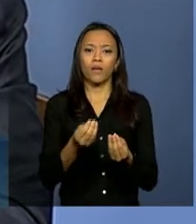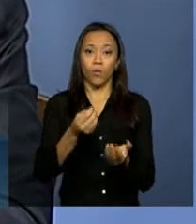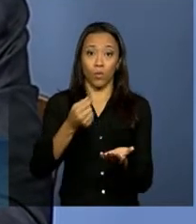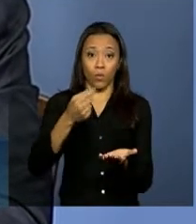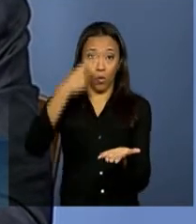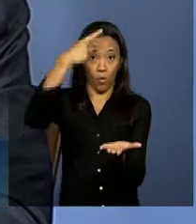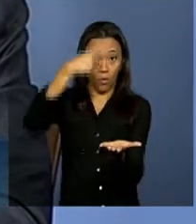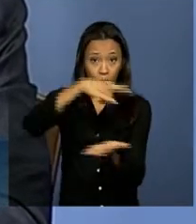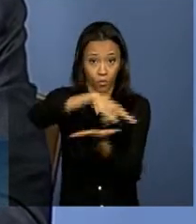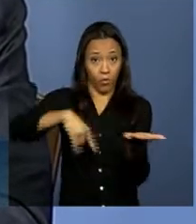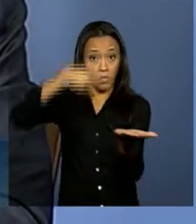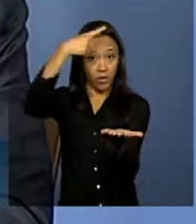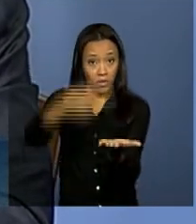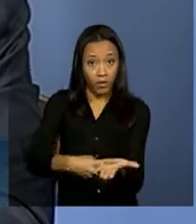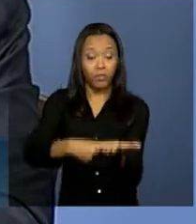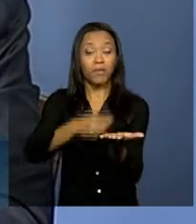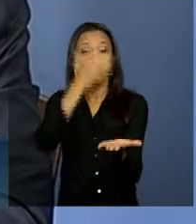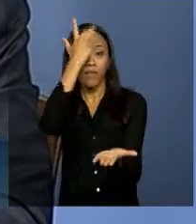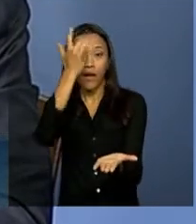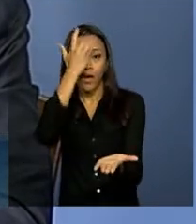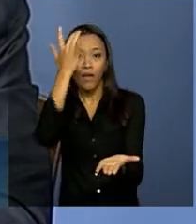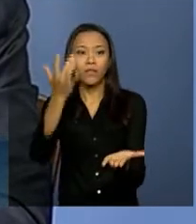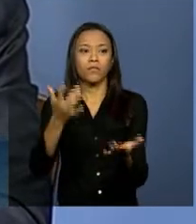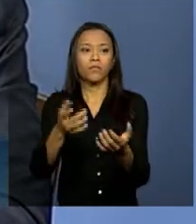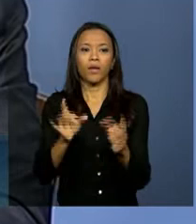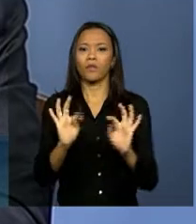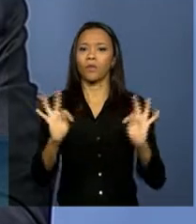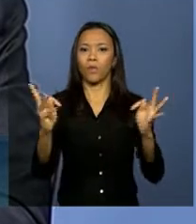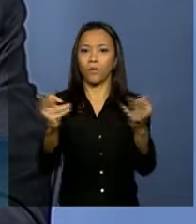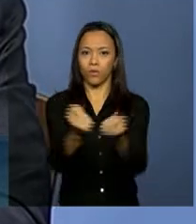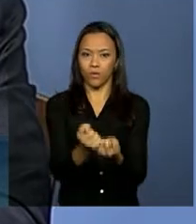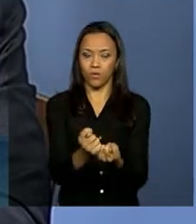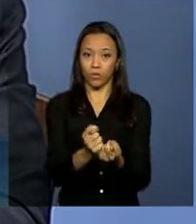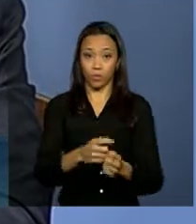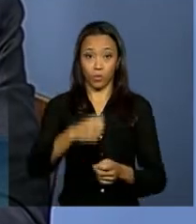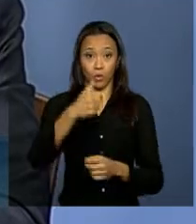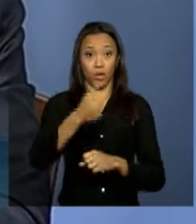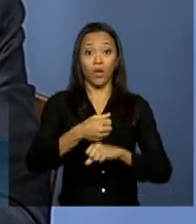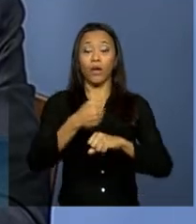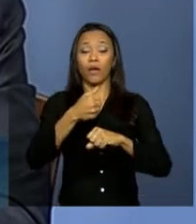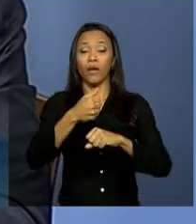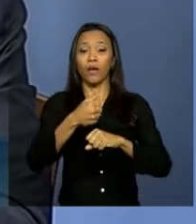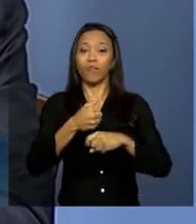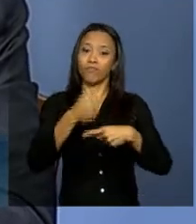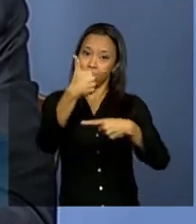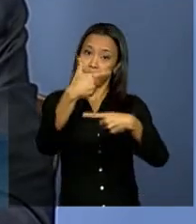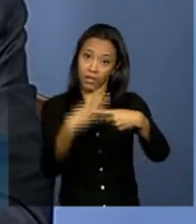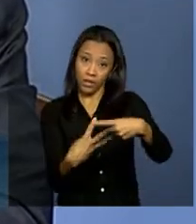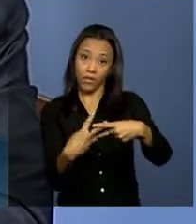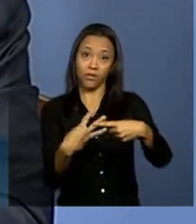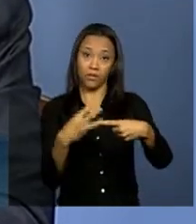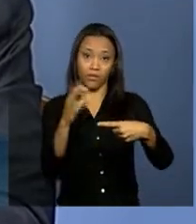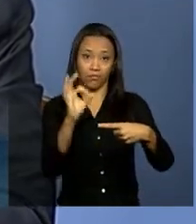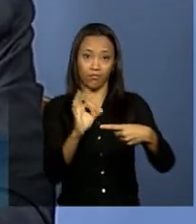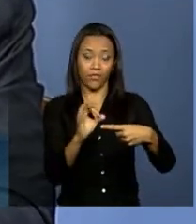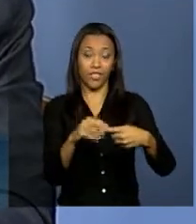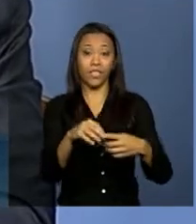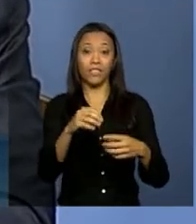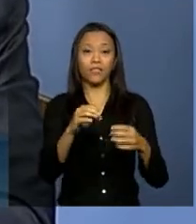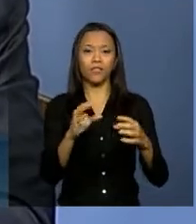facilitação de comércio. São, efetivamente, dois terços dos signatários, o número exato é dois terços de 160.